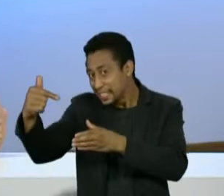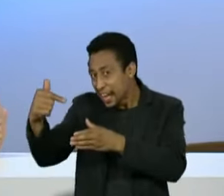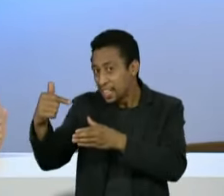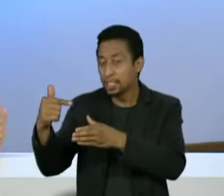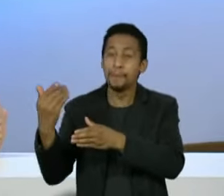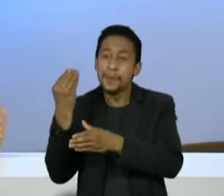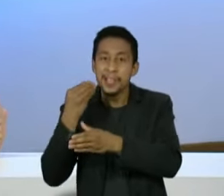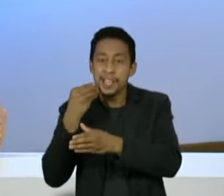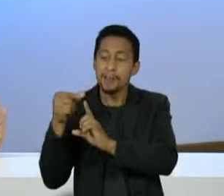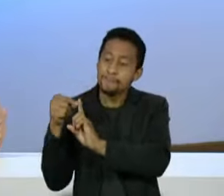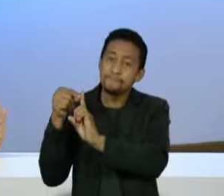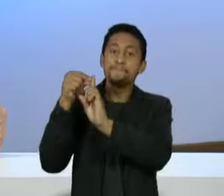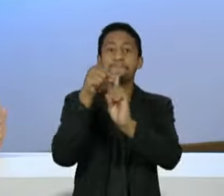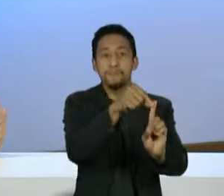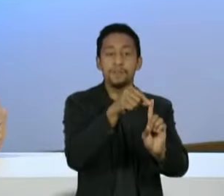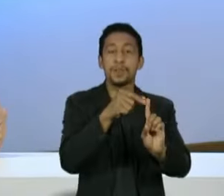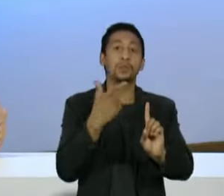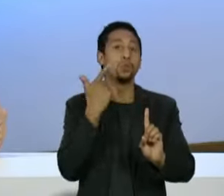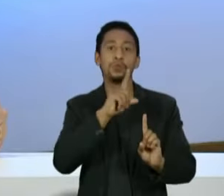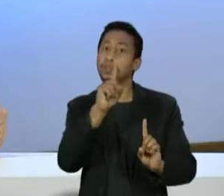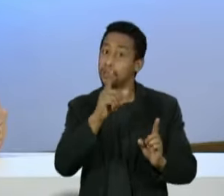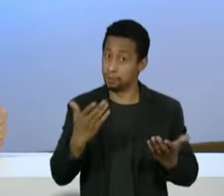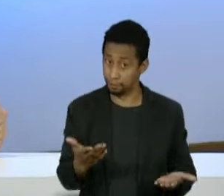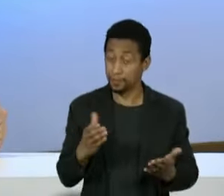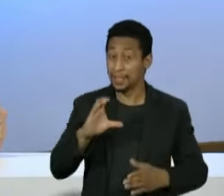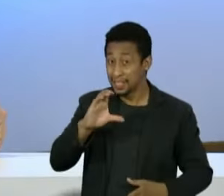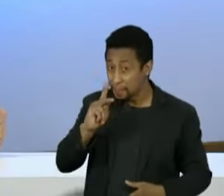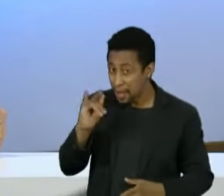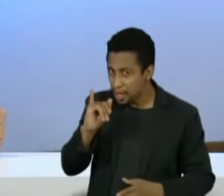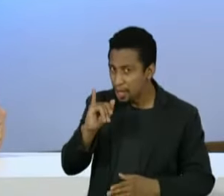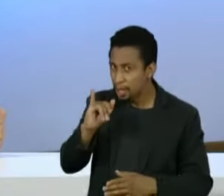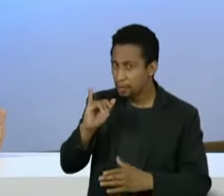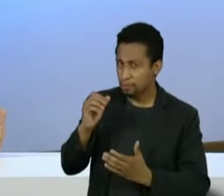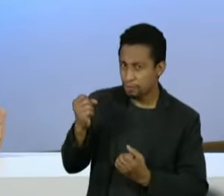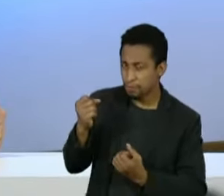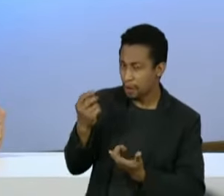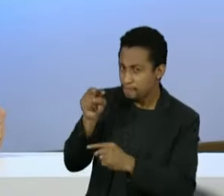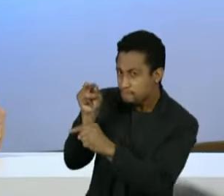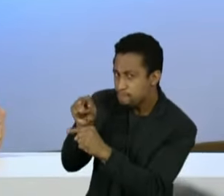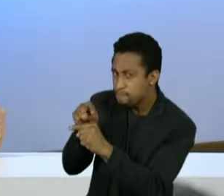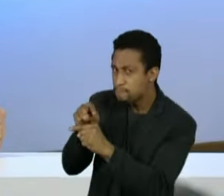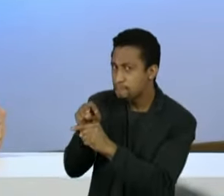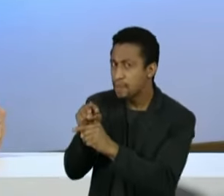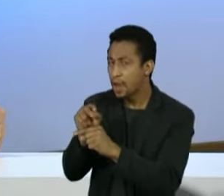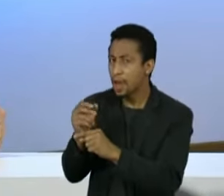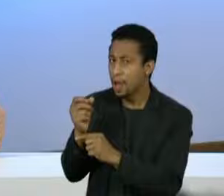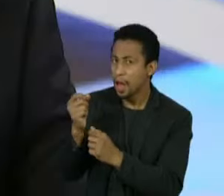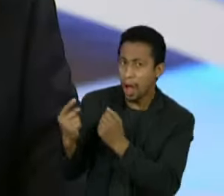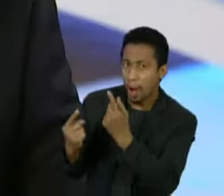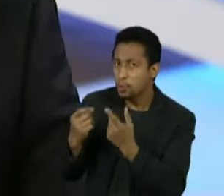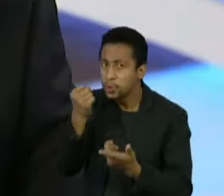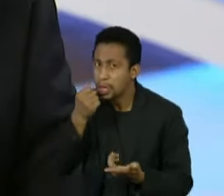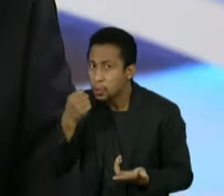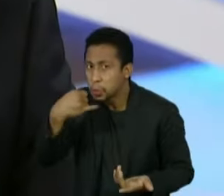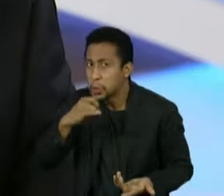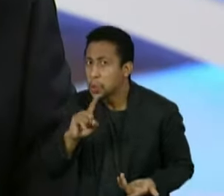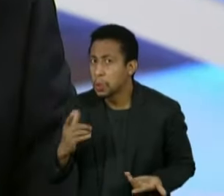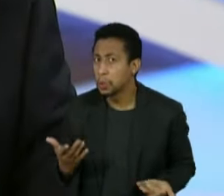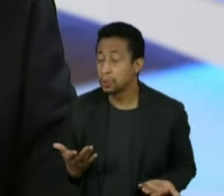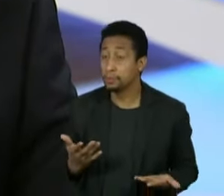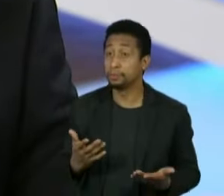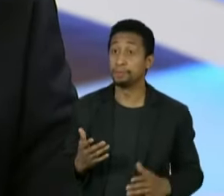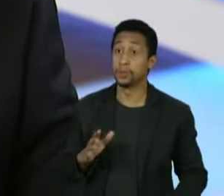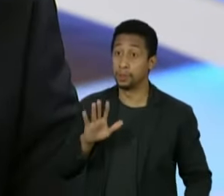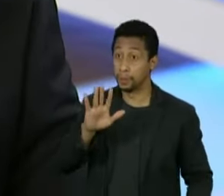de fato, para uma convocação. A CPI blindou alguém? Fez vista grossa para algum senador? Não, acredito que a